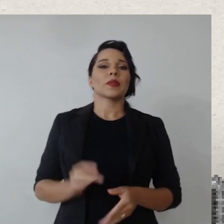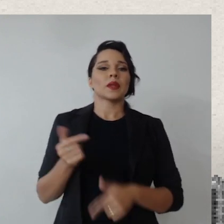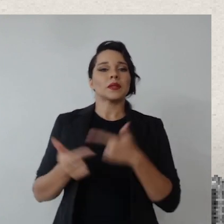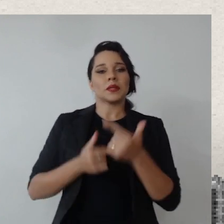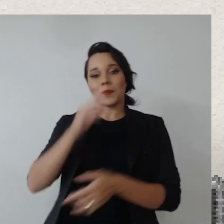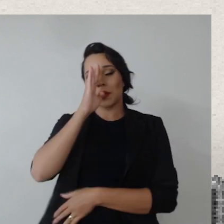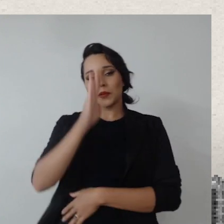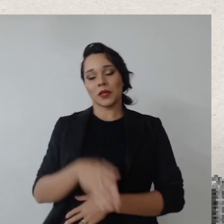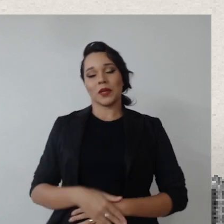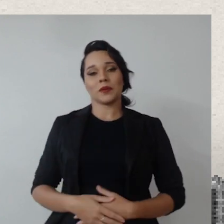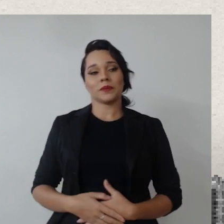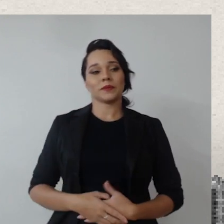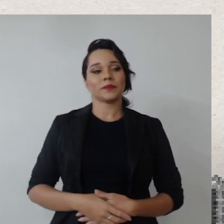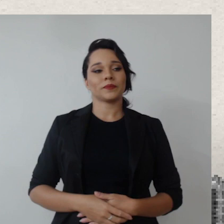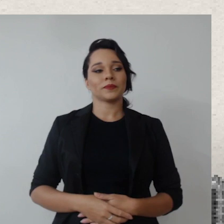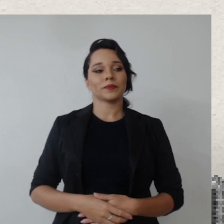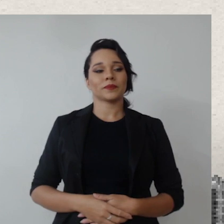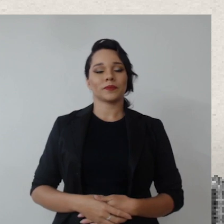nessa atuação direta.